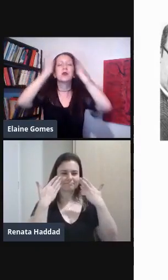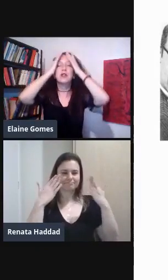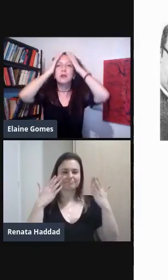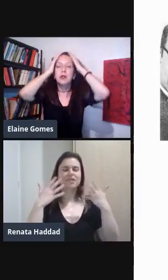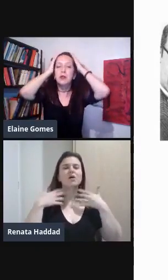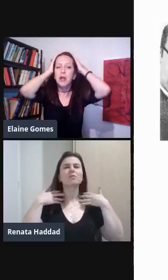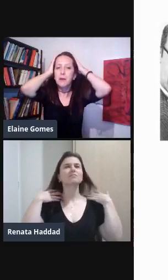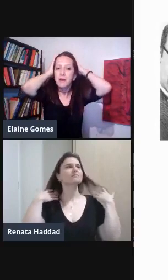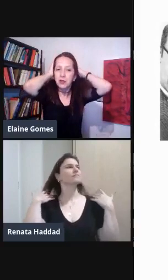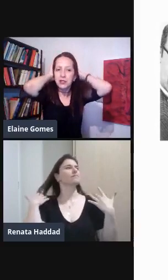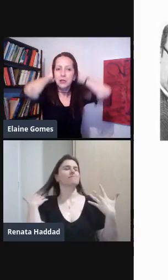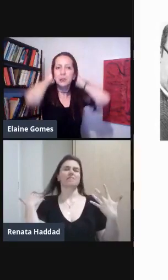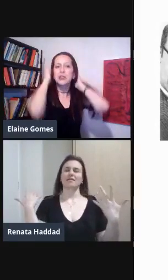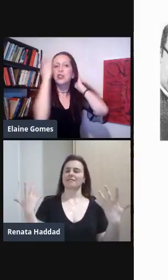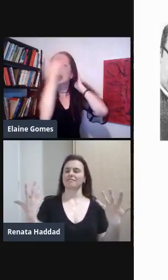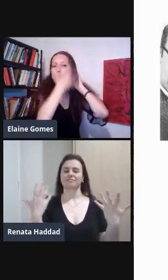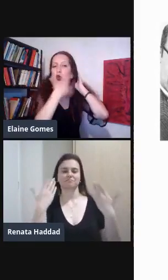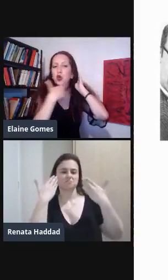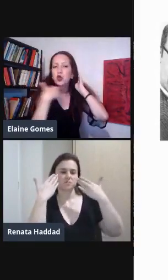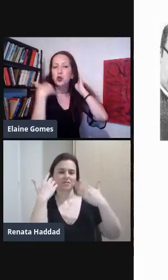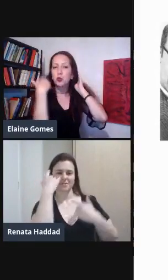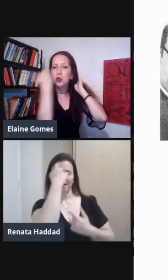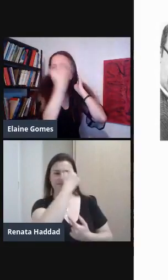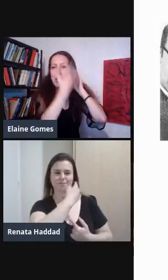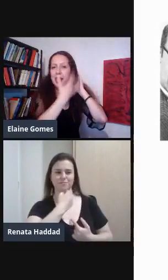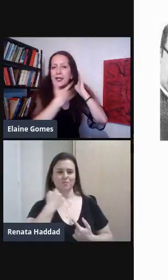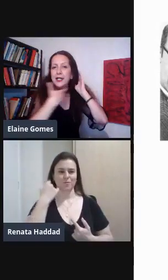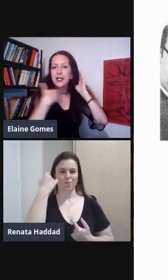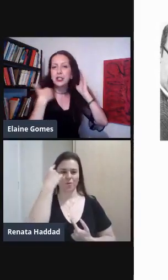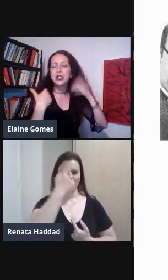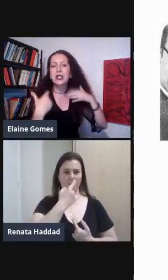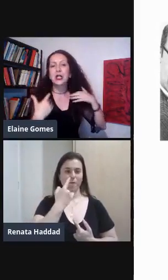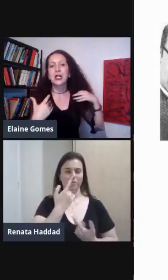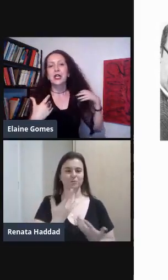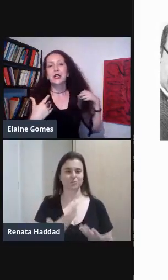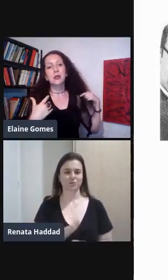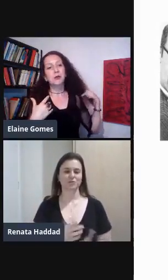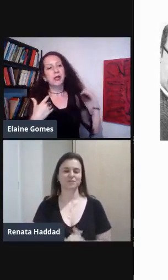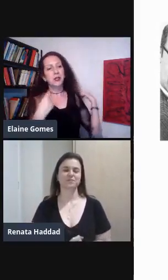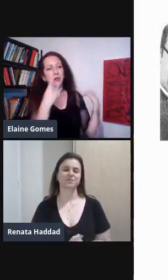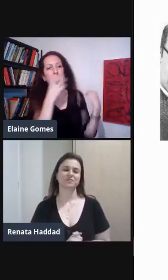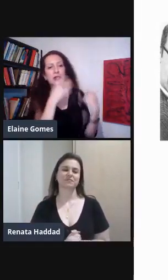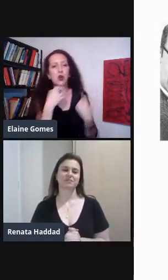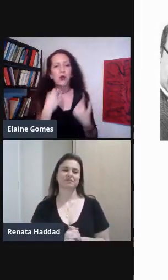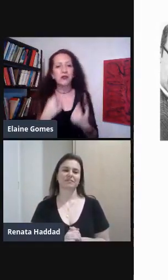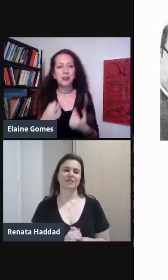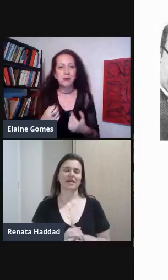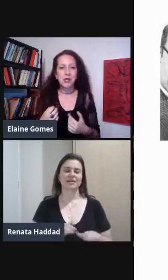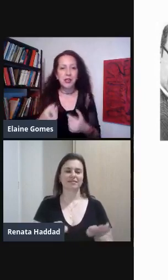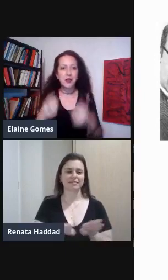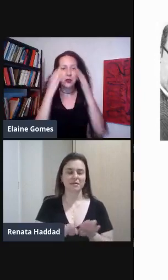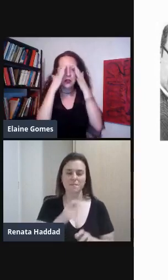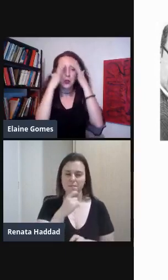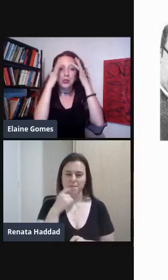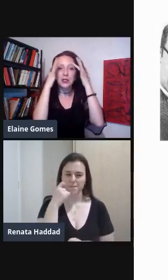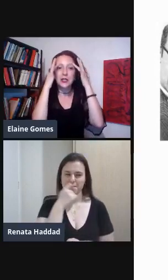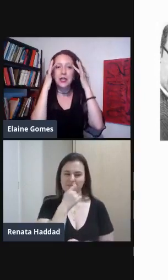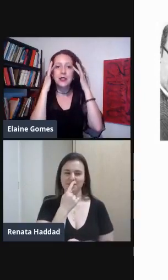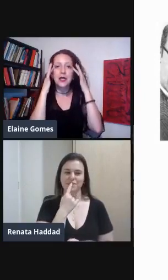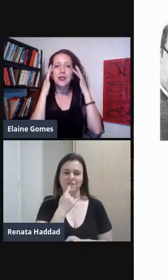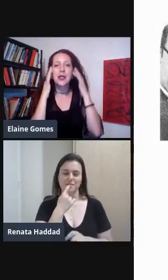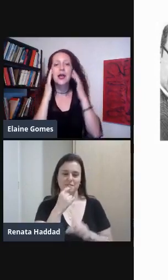mostra Ela puxava bem o cabelo Assim Pra deixar o seu rosto Muito marcante E também Com batom vermelho Com